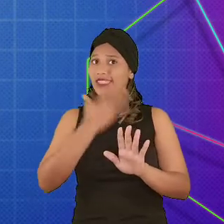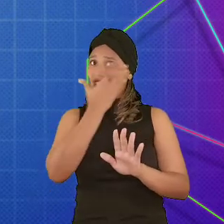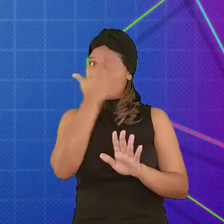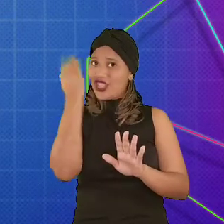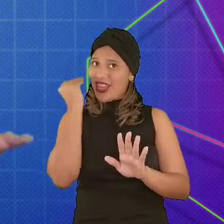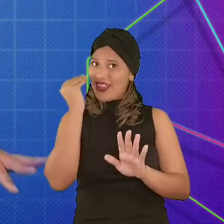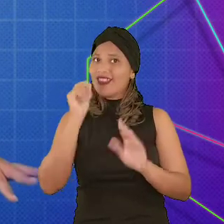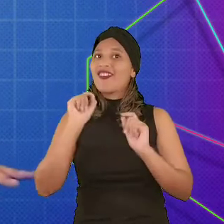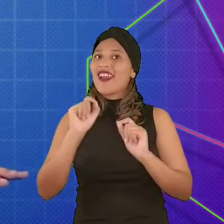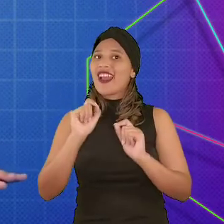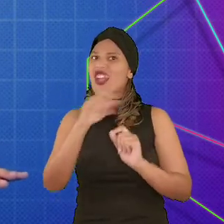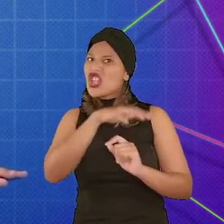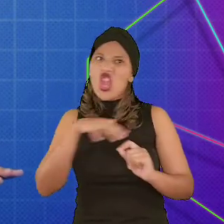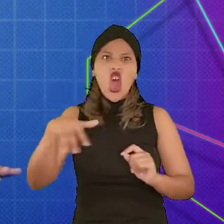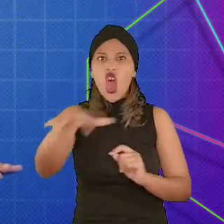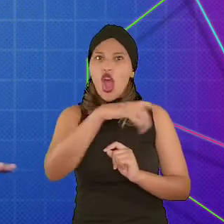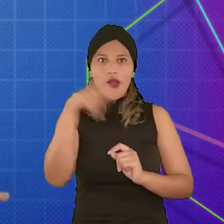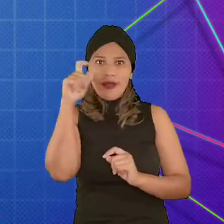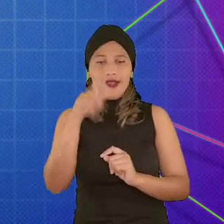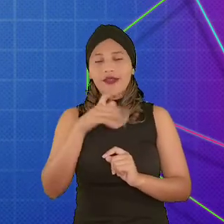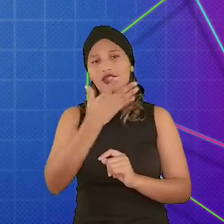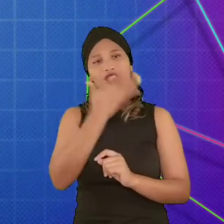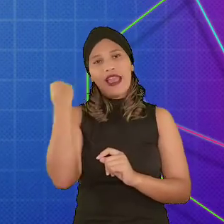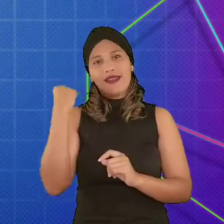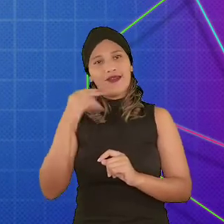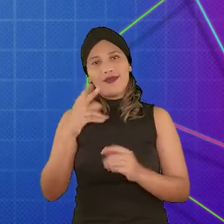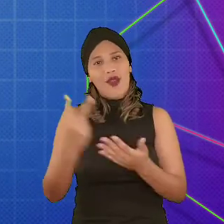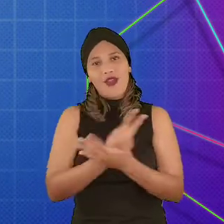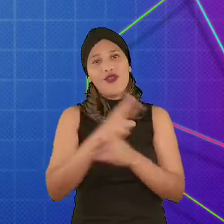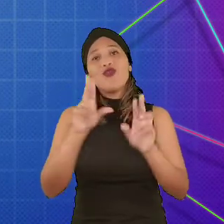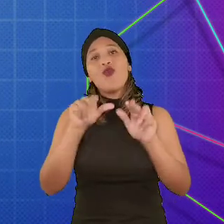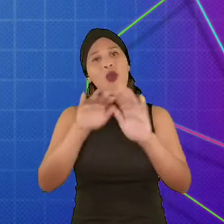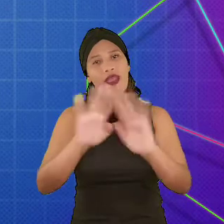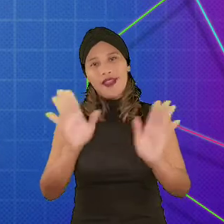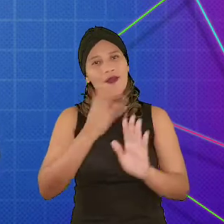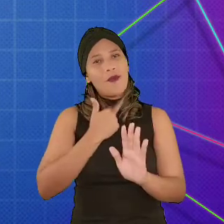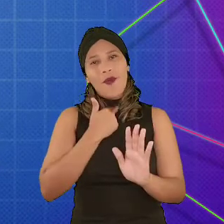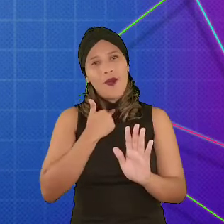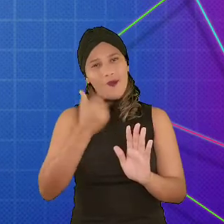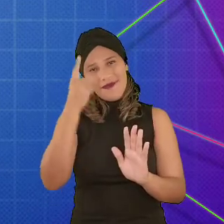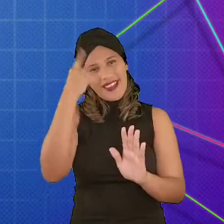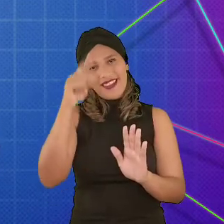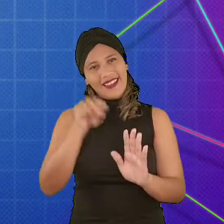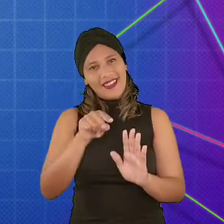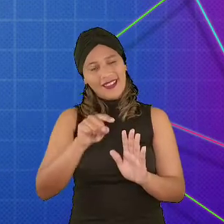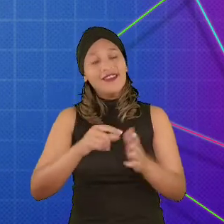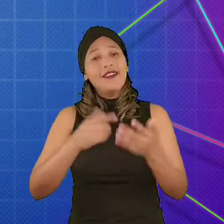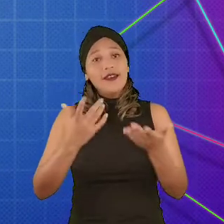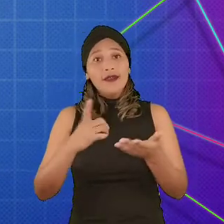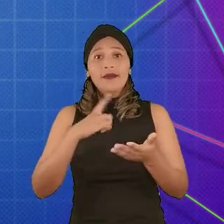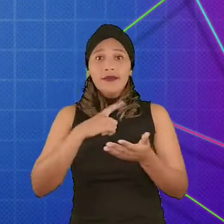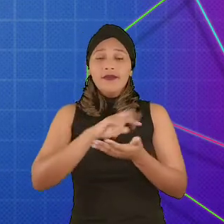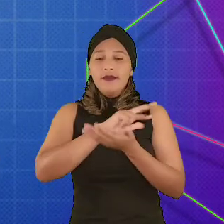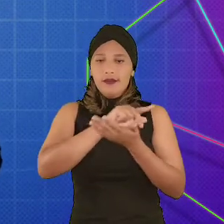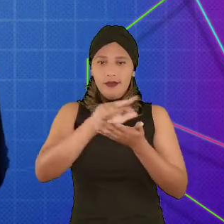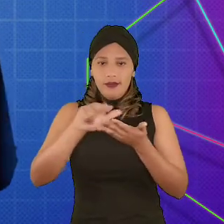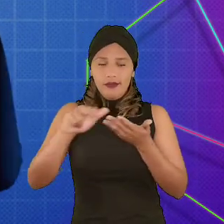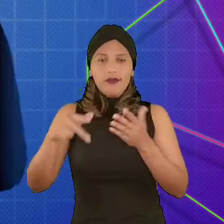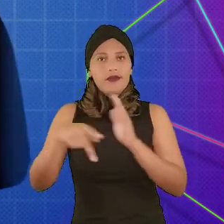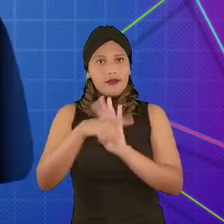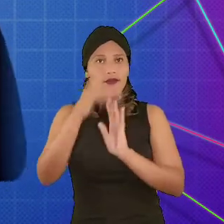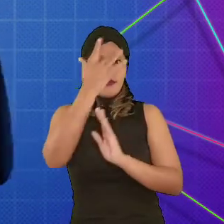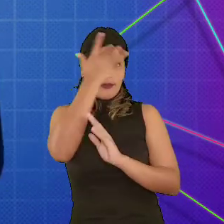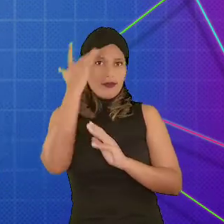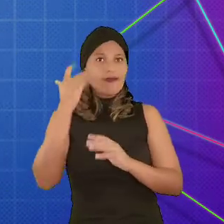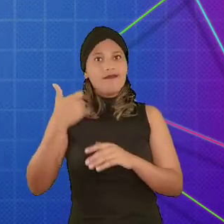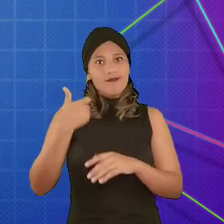-alvo vai ser todo mundo, porque isso não acontece. Sim, até existem jogos que pessoas de várias idades jogam,